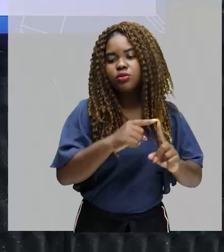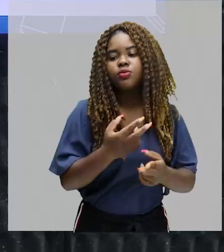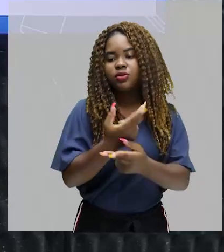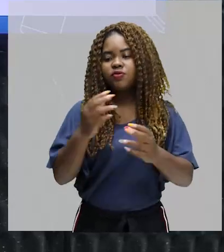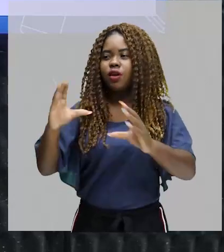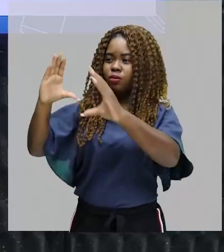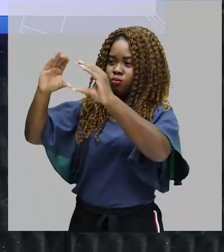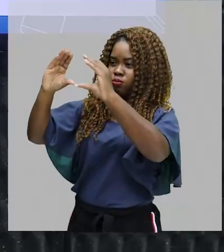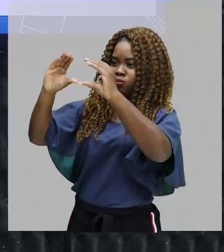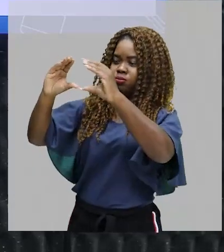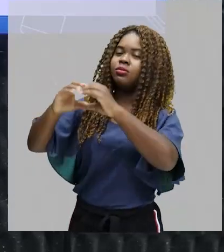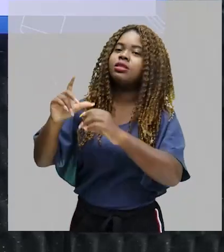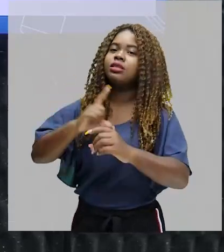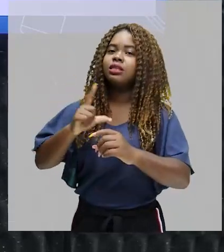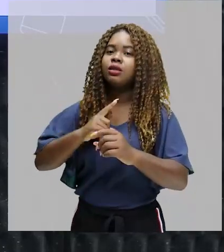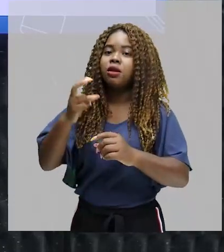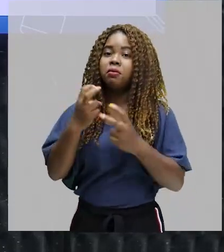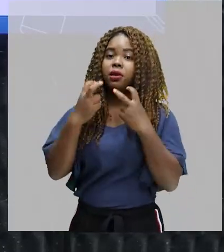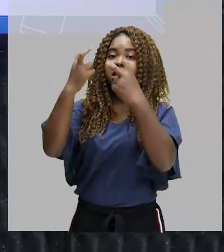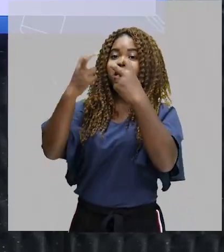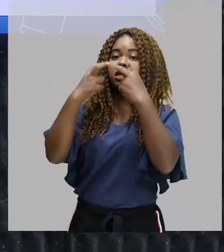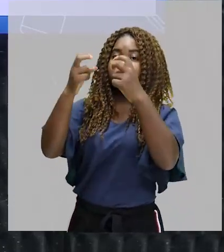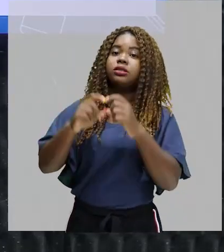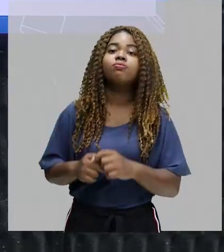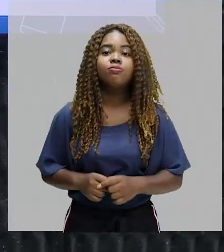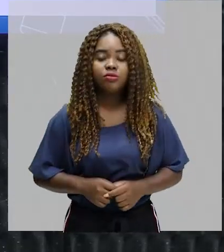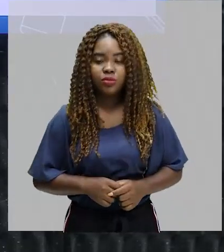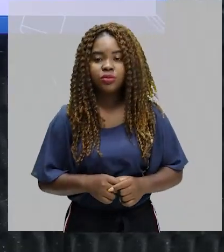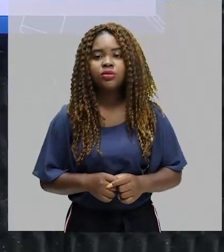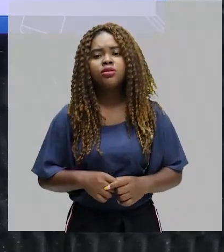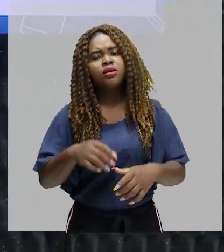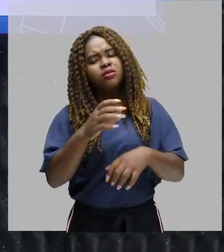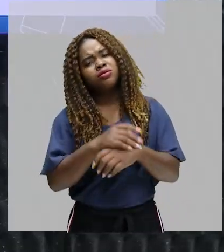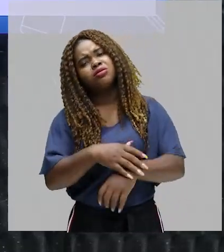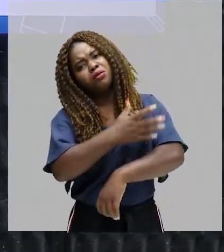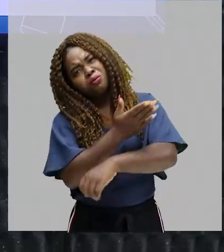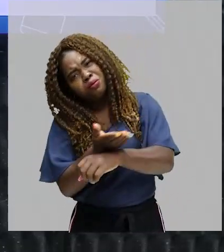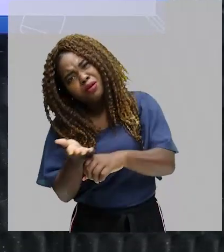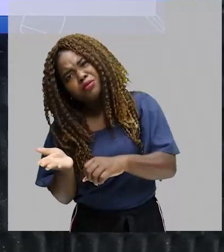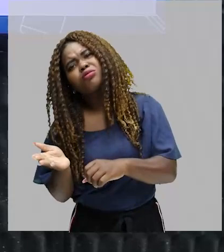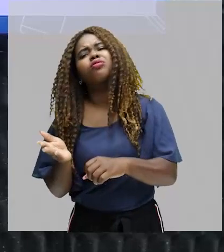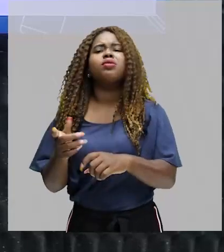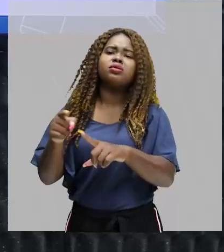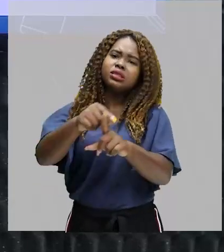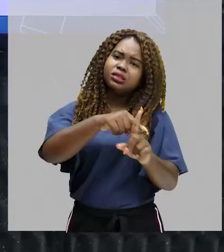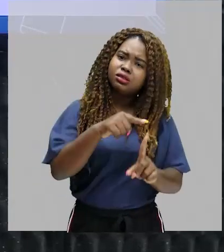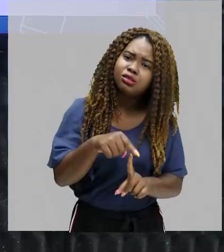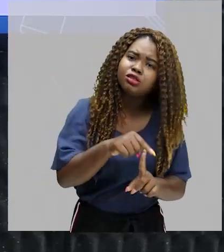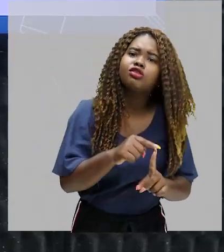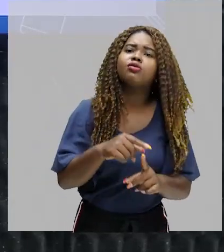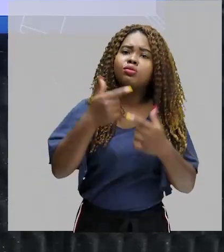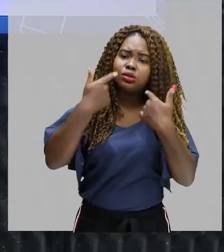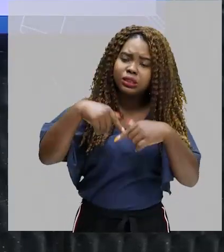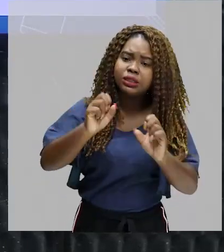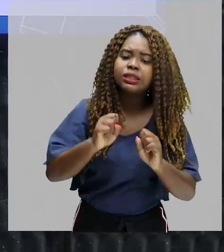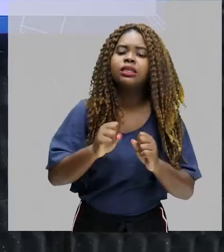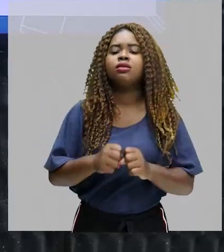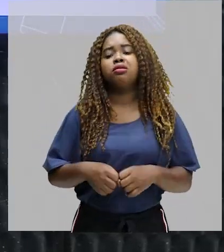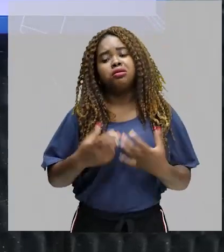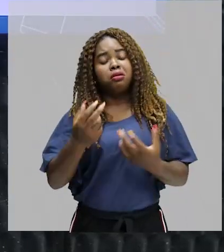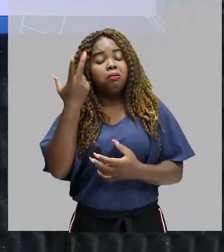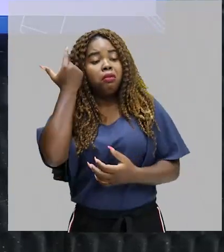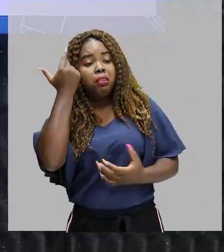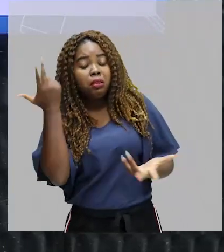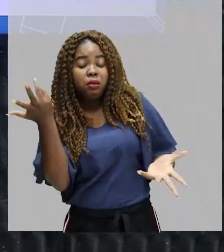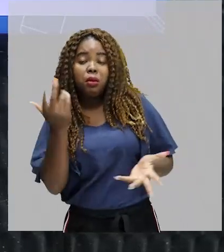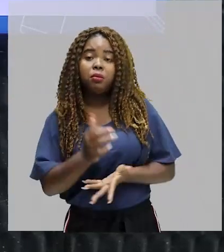grito, para sussurro. E nós já estamos tão acostumados com esse tipo de linguagem, que a gente nem se dá conta. A gente processa meio que de forma